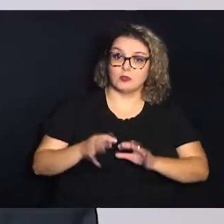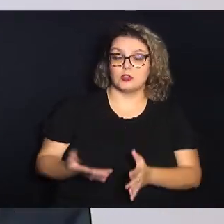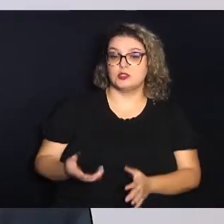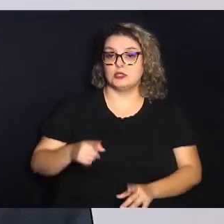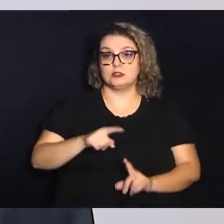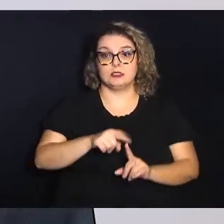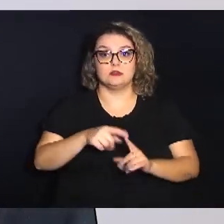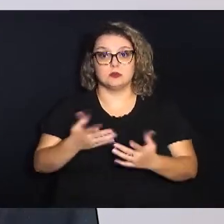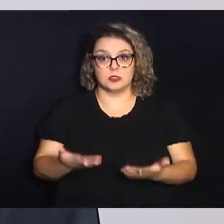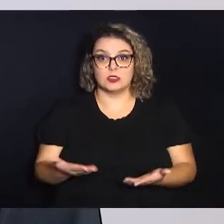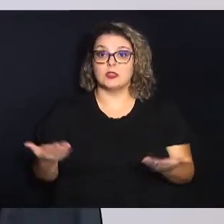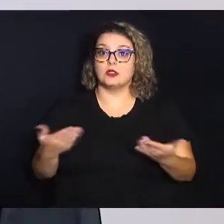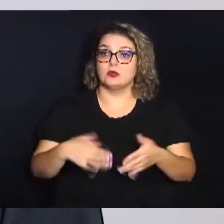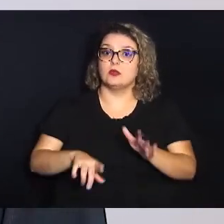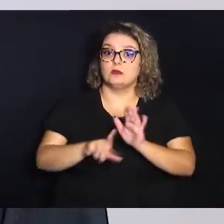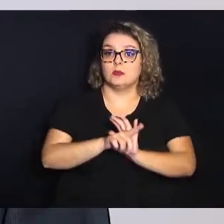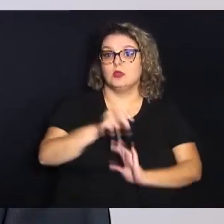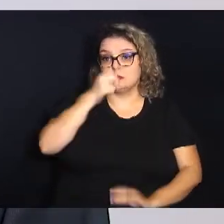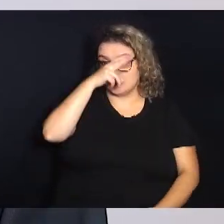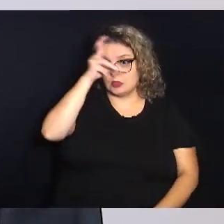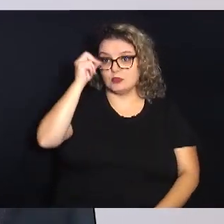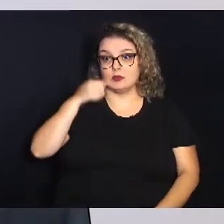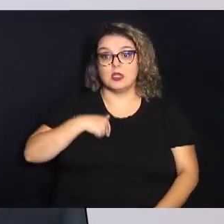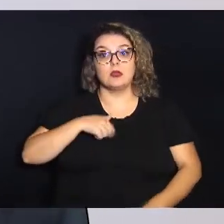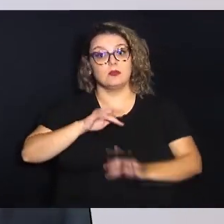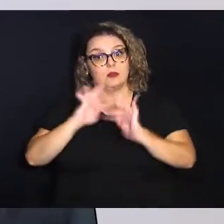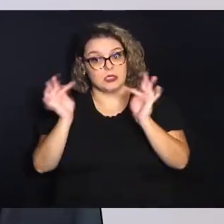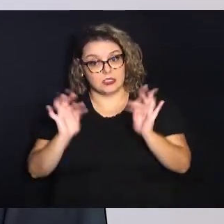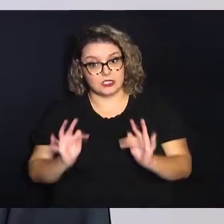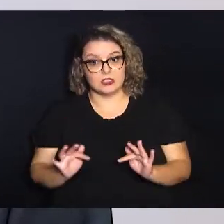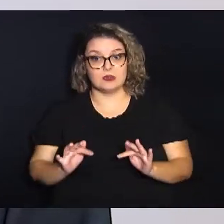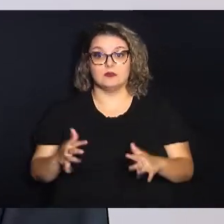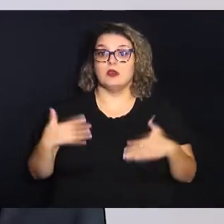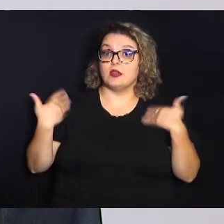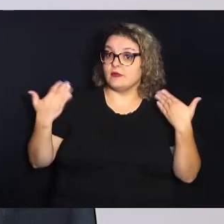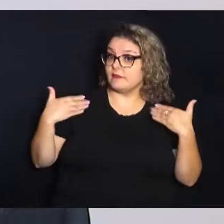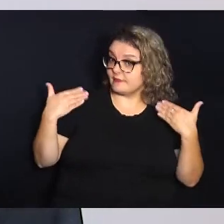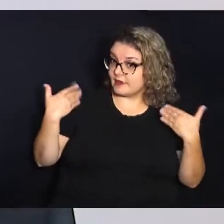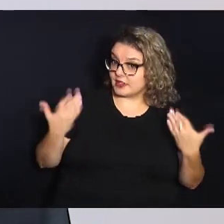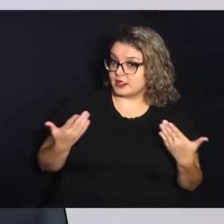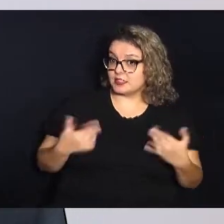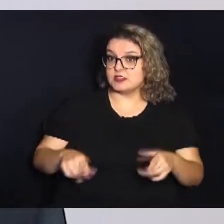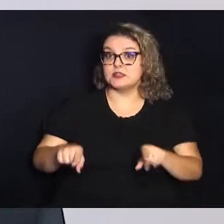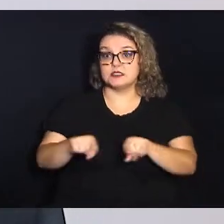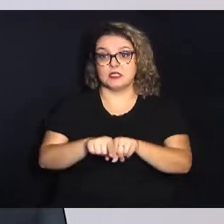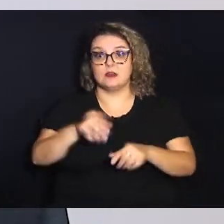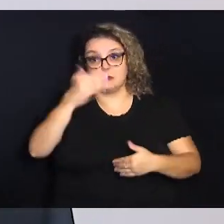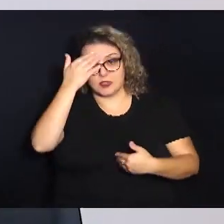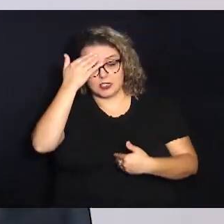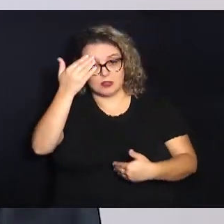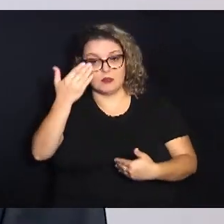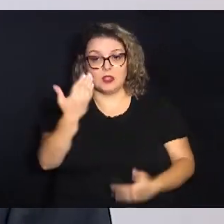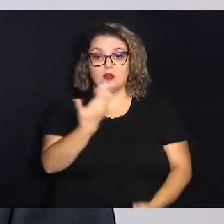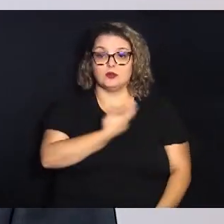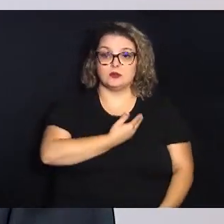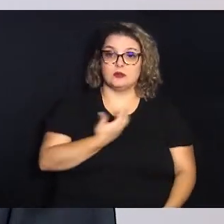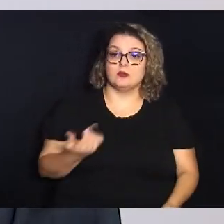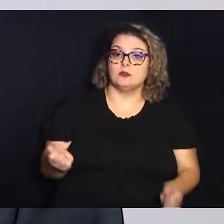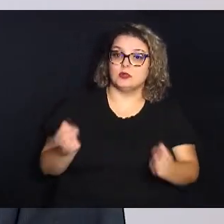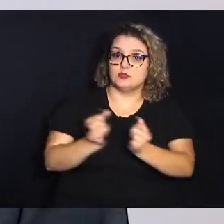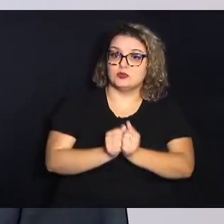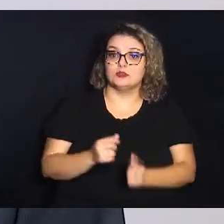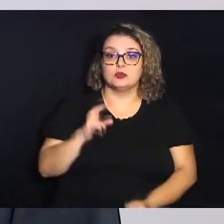projeto desse tipo e agora se tornando lei pelo prefeito, fiquei muito feliz, muito contente e também já agradecendo os